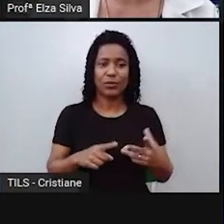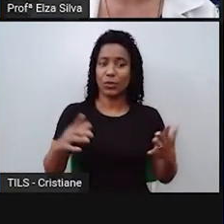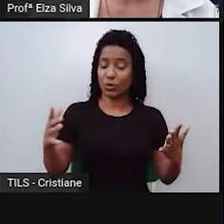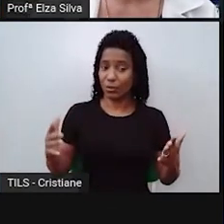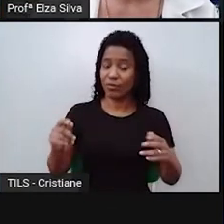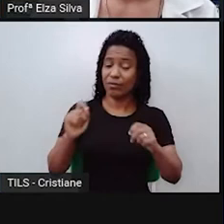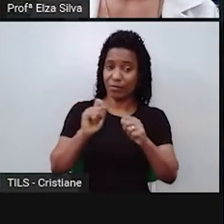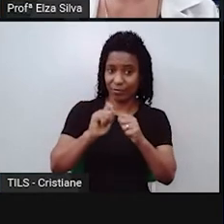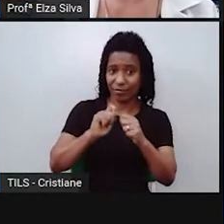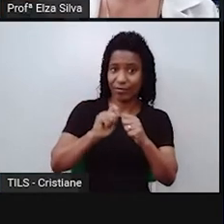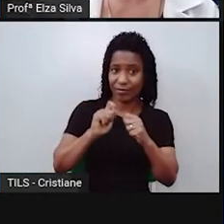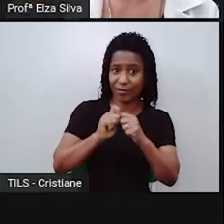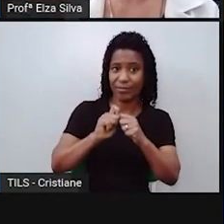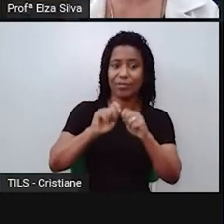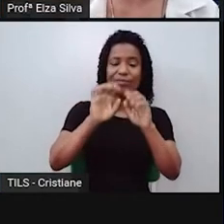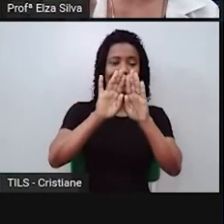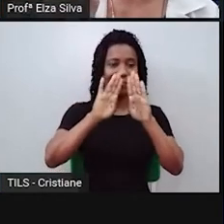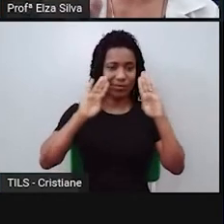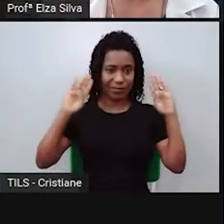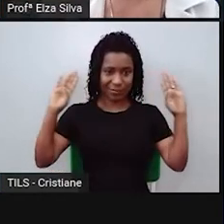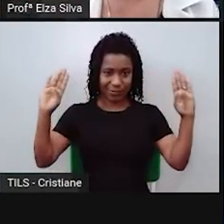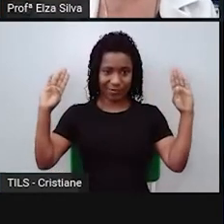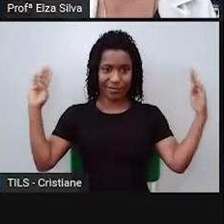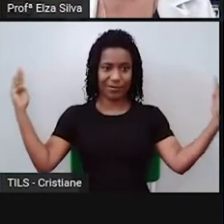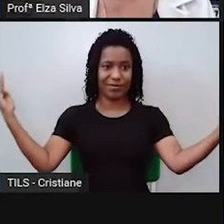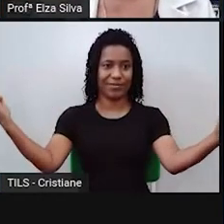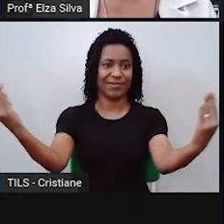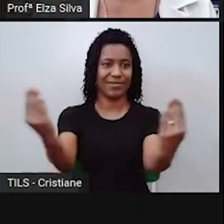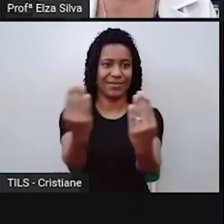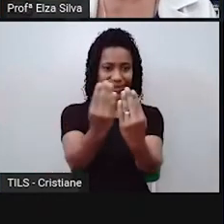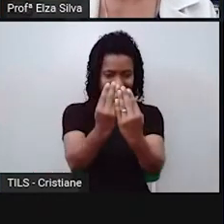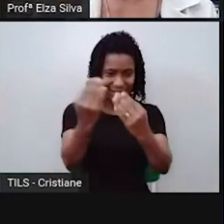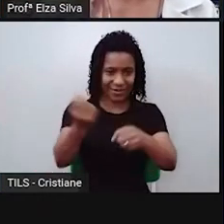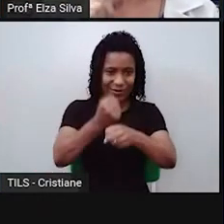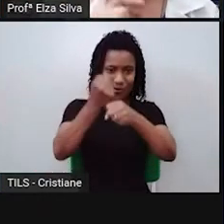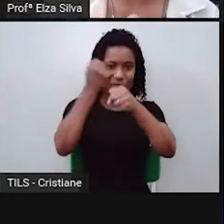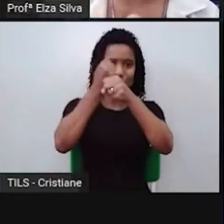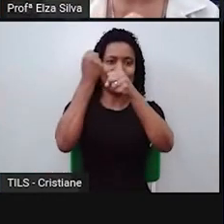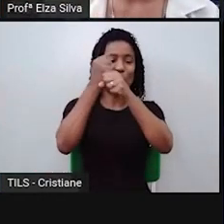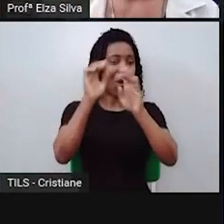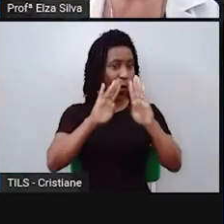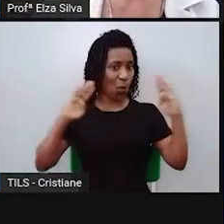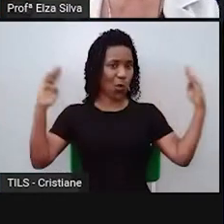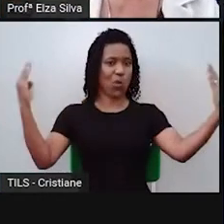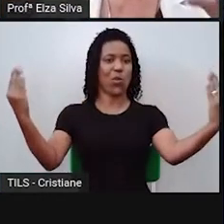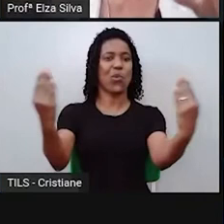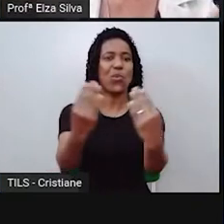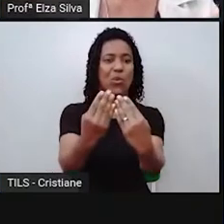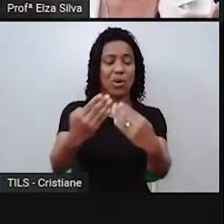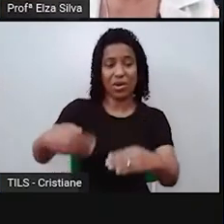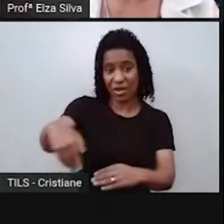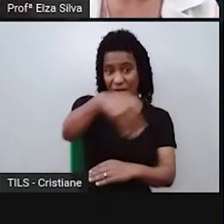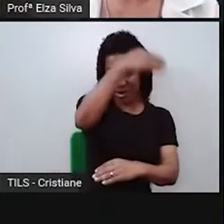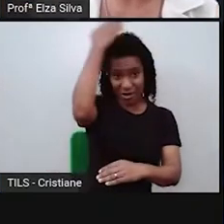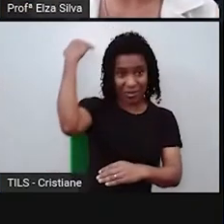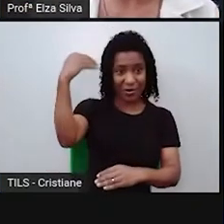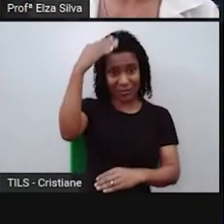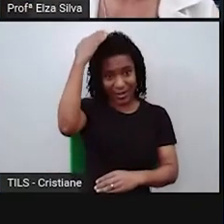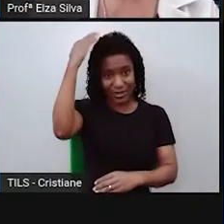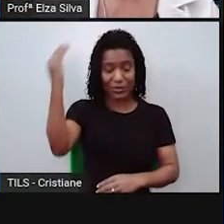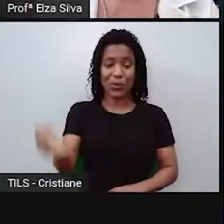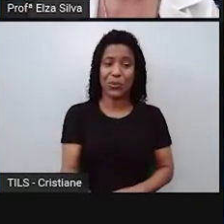muro e fazer o México pagar a conta, né? Pagar por ele. Então, essas foram